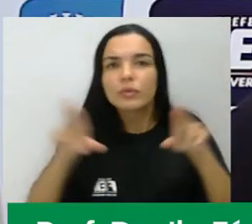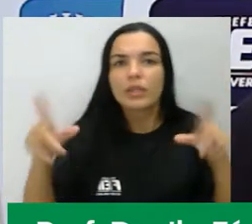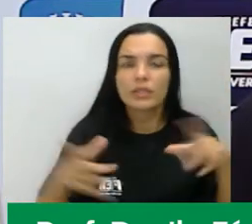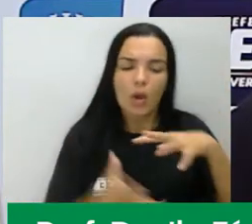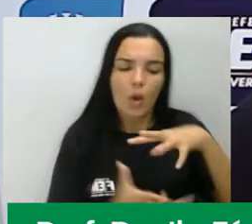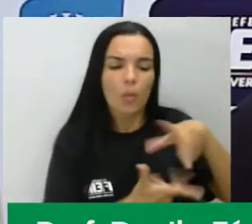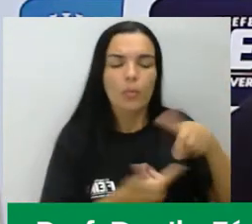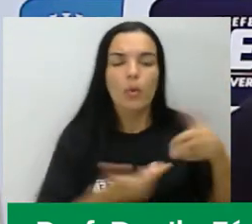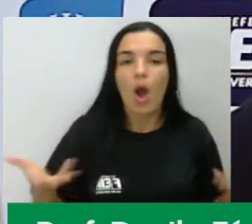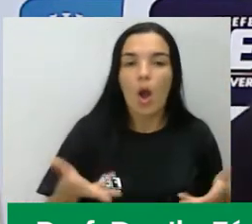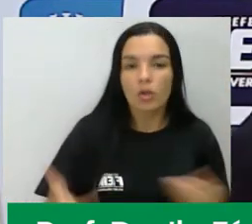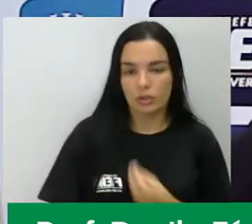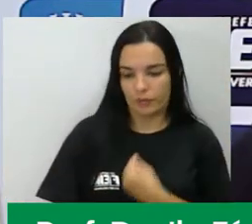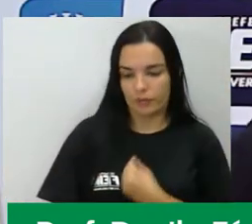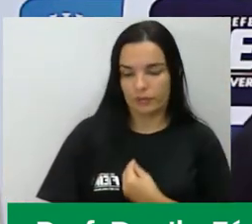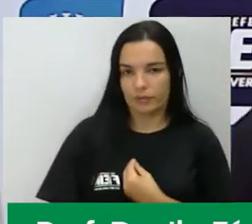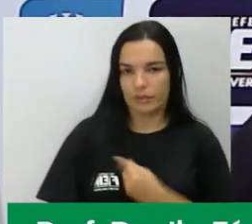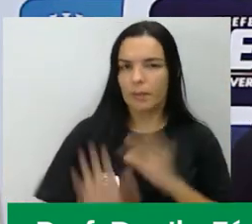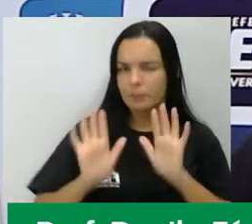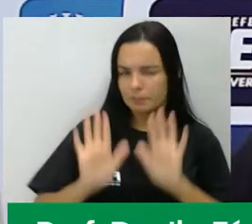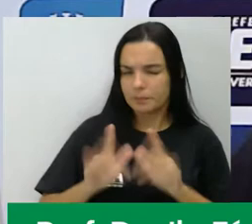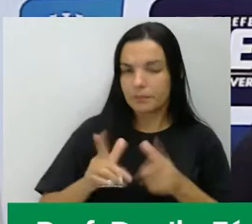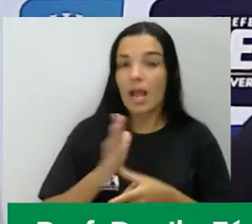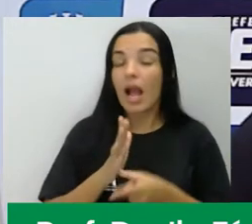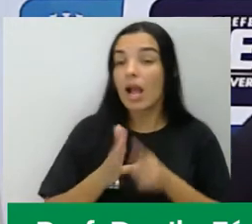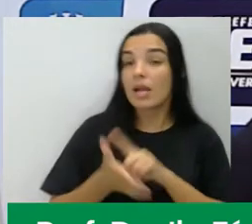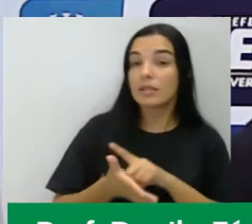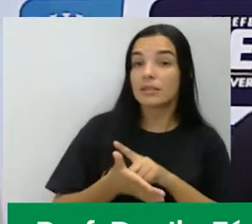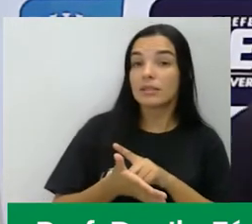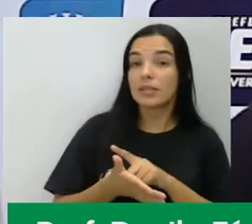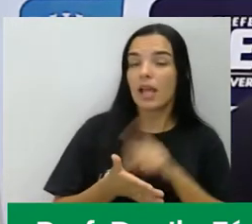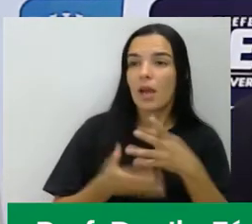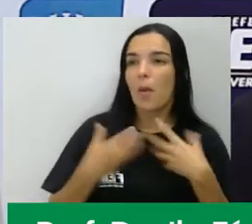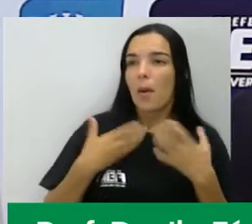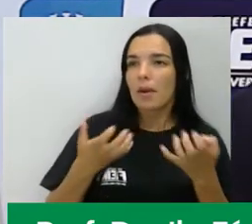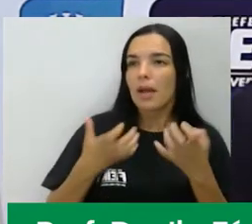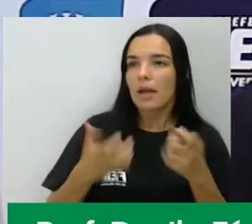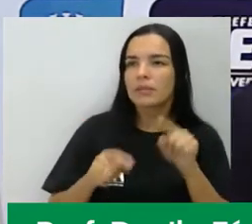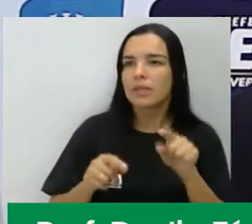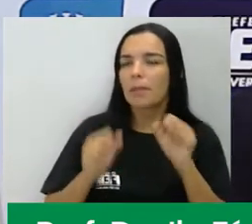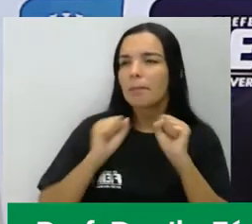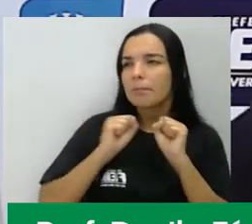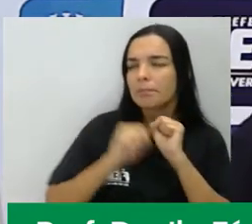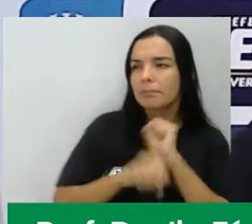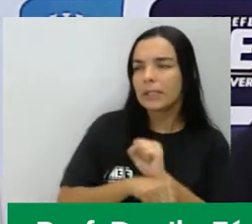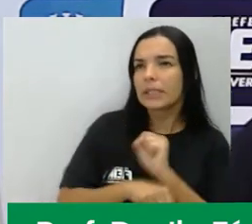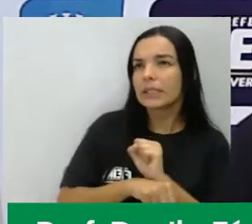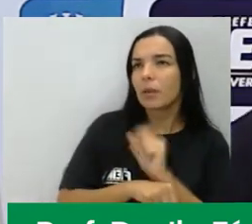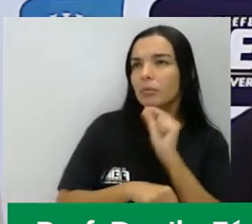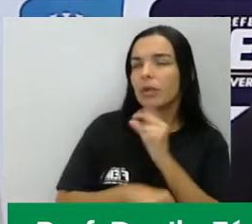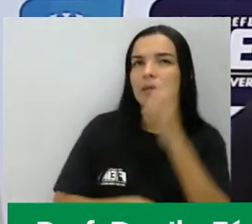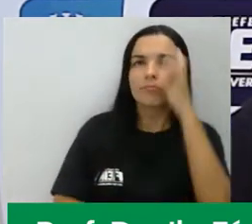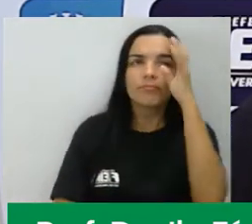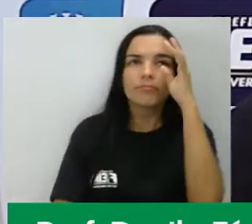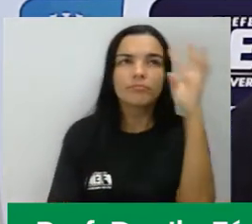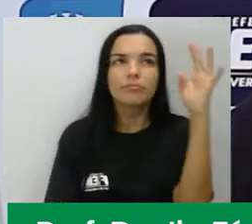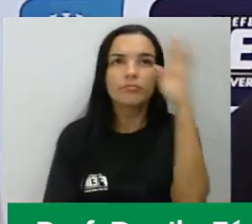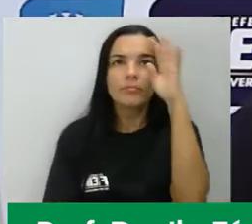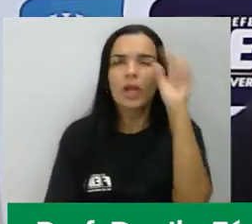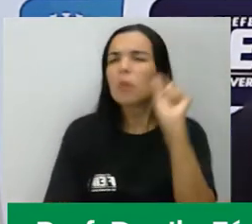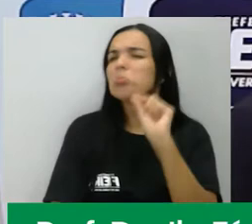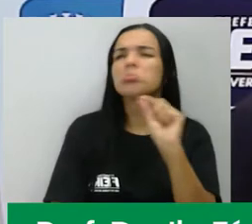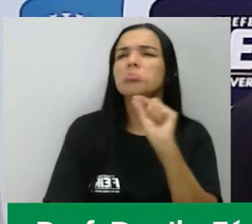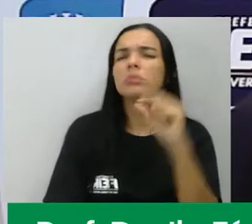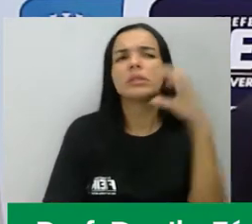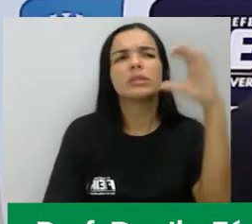no mundo de hoje. Mas, antes de tudo, o que eu preciso é que a gente pare para refletir um pouco sobre